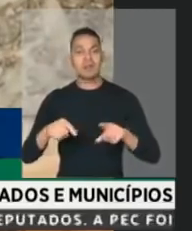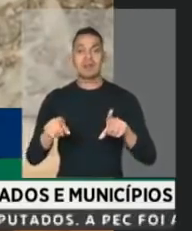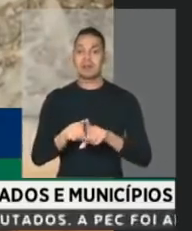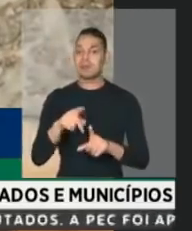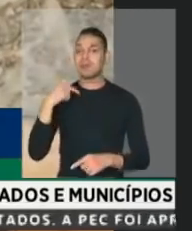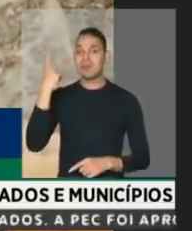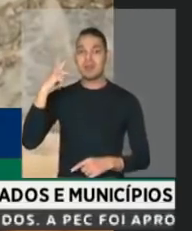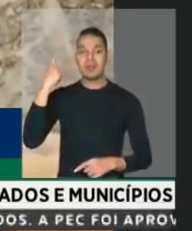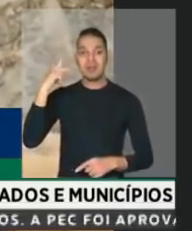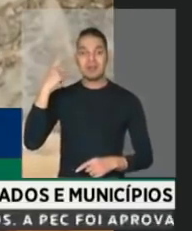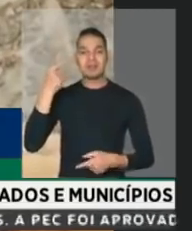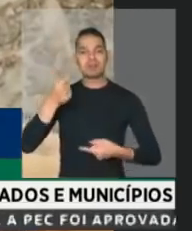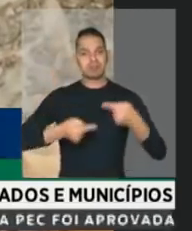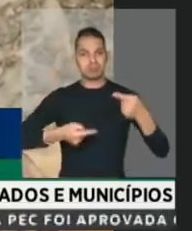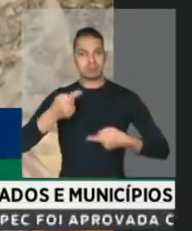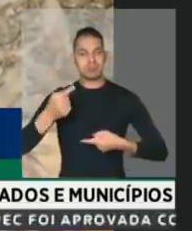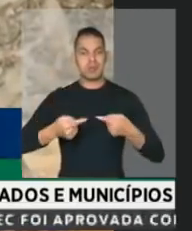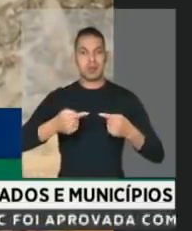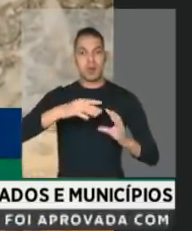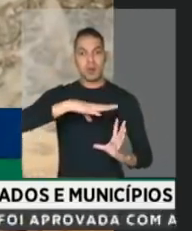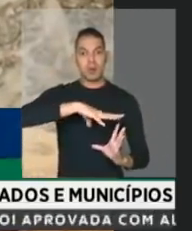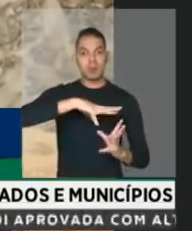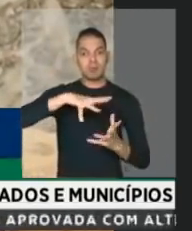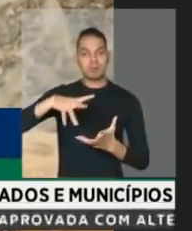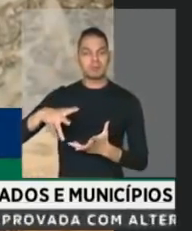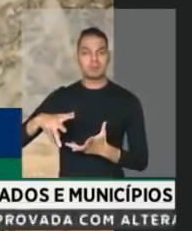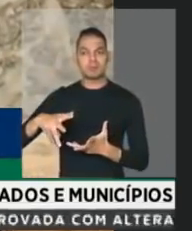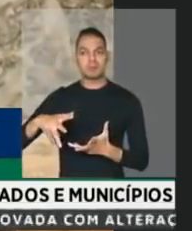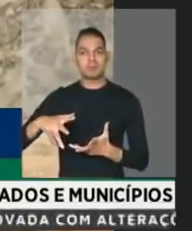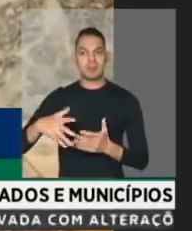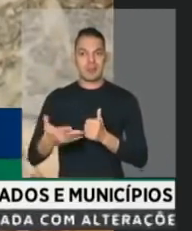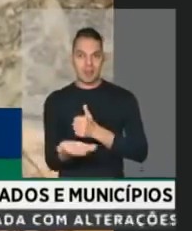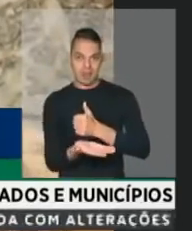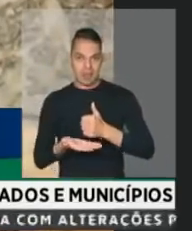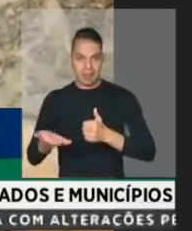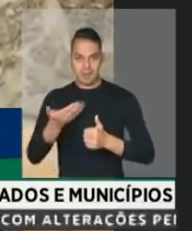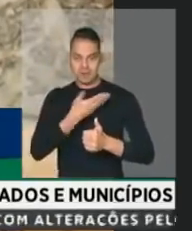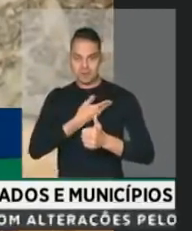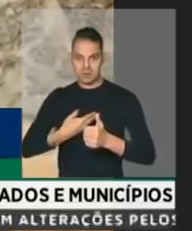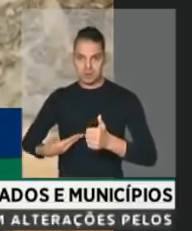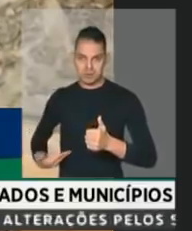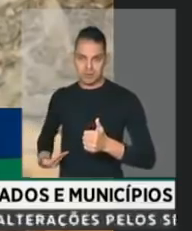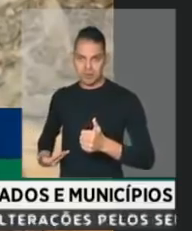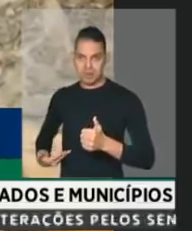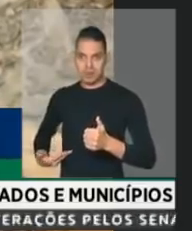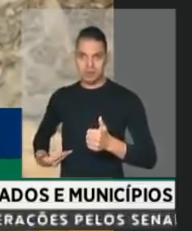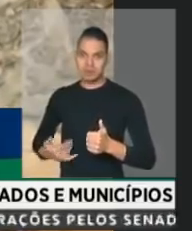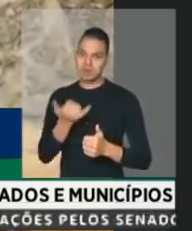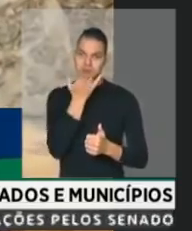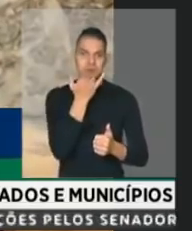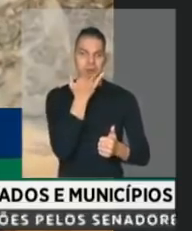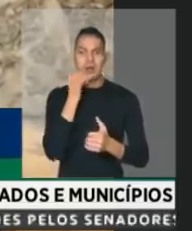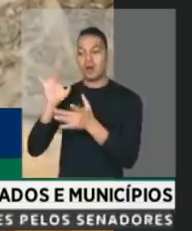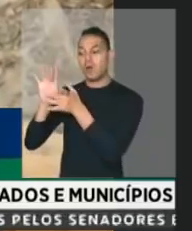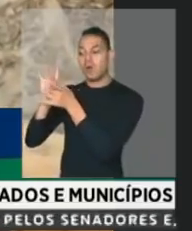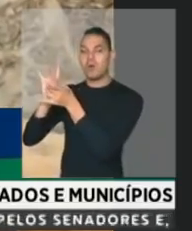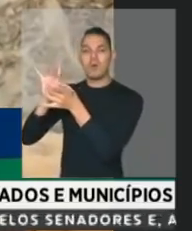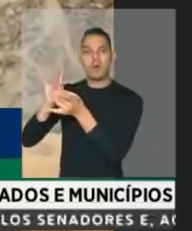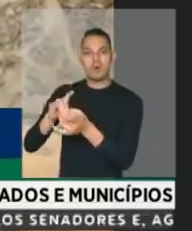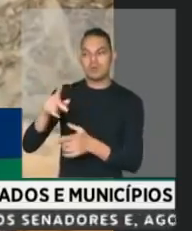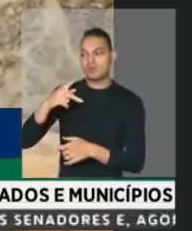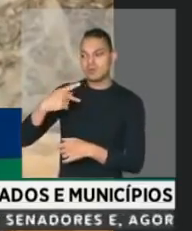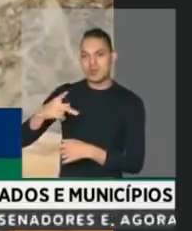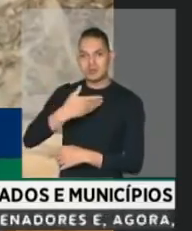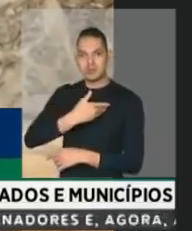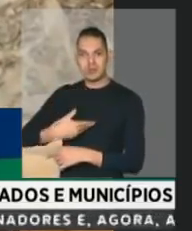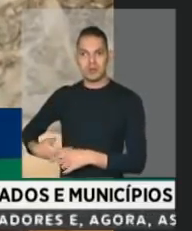Política. O planeta que a base do governo, que o governo vive, não é o da sociedade brasileira, não